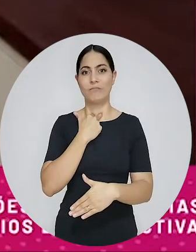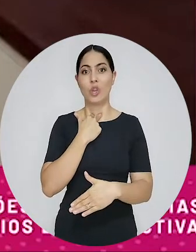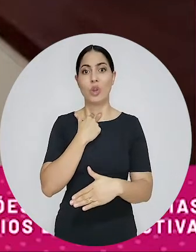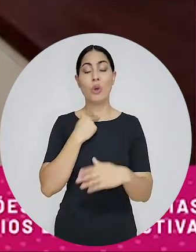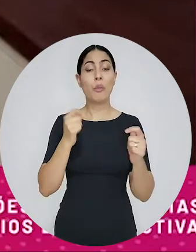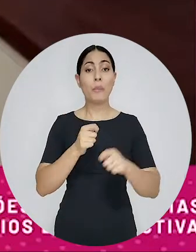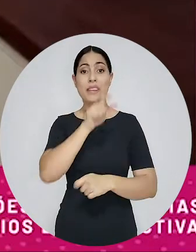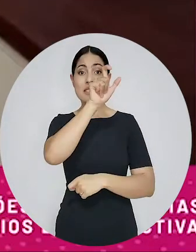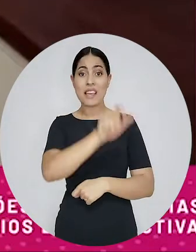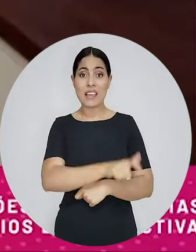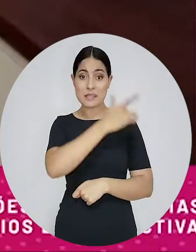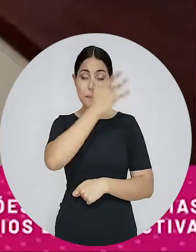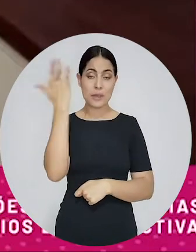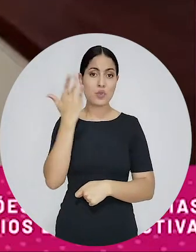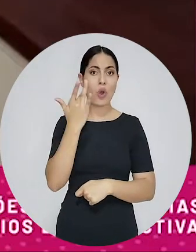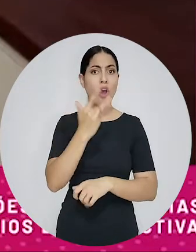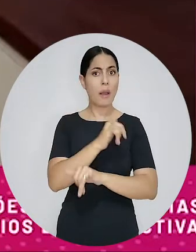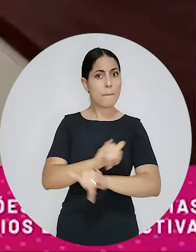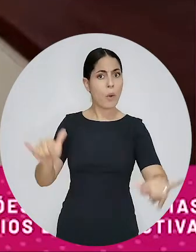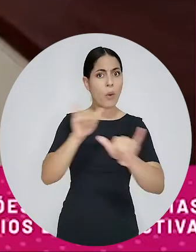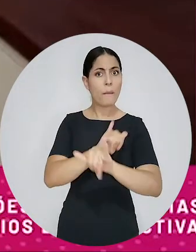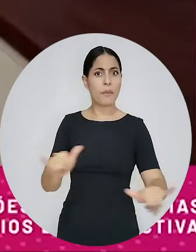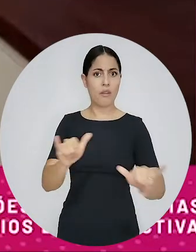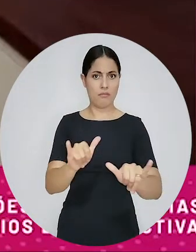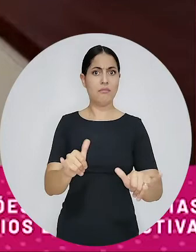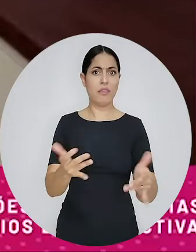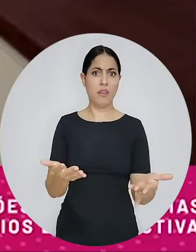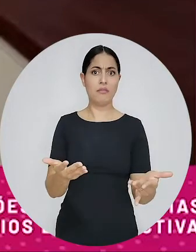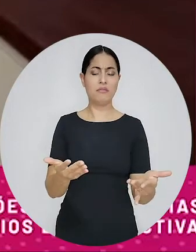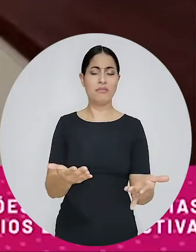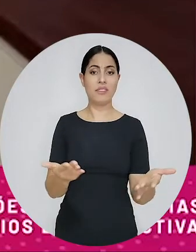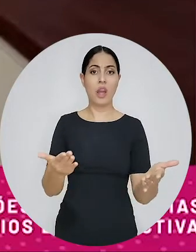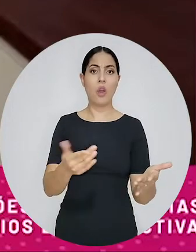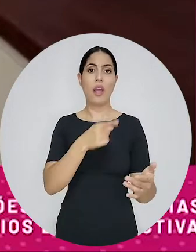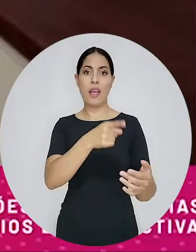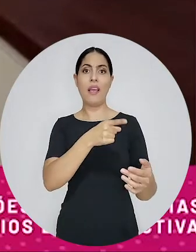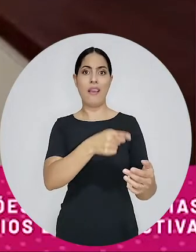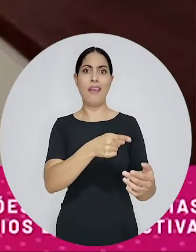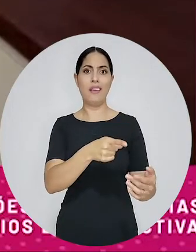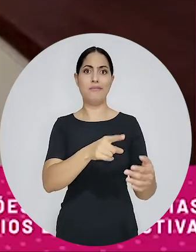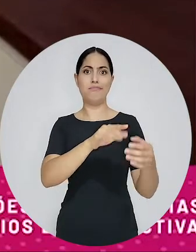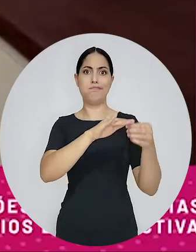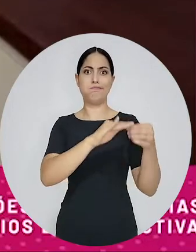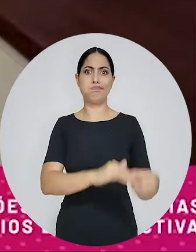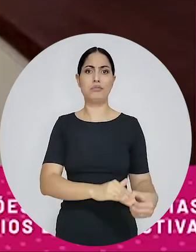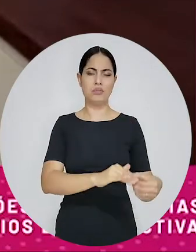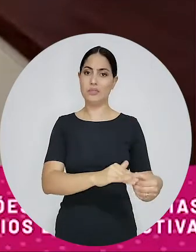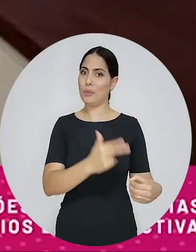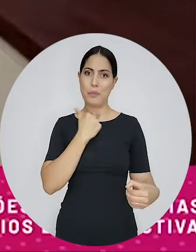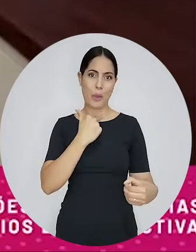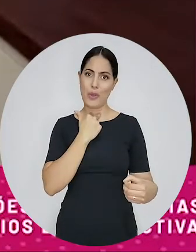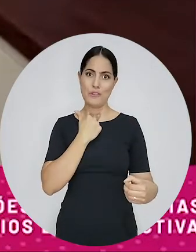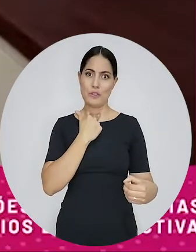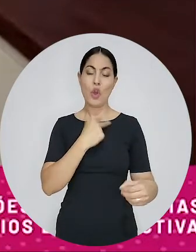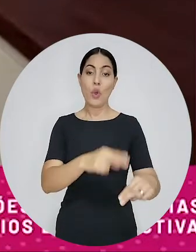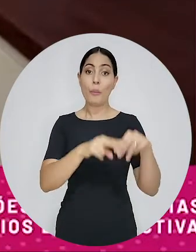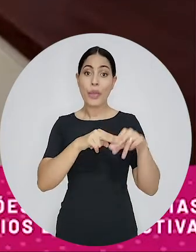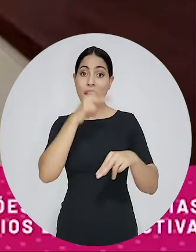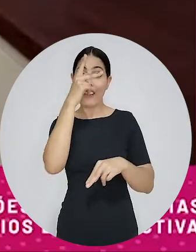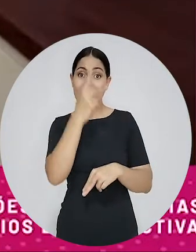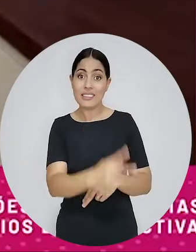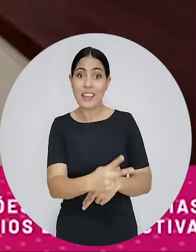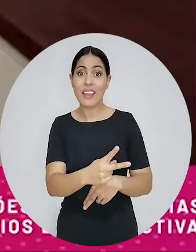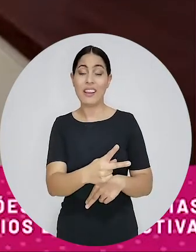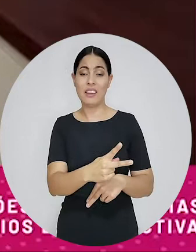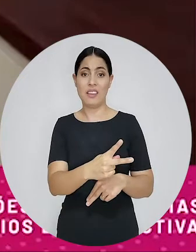por mais público que essa pessoa tenha, e isso é um mérito pessoal, e desativar este mérito é desativar